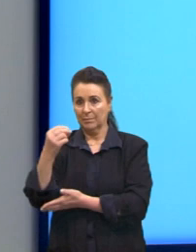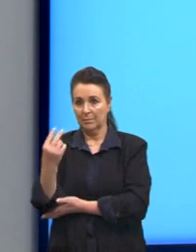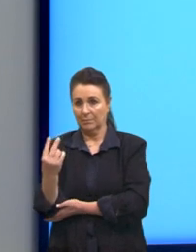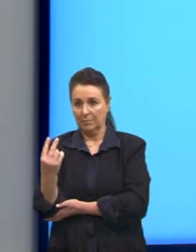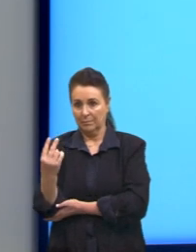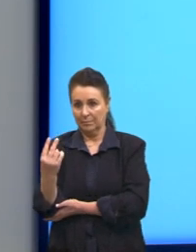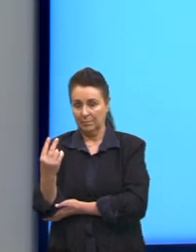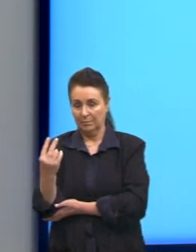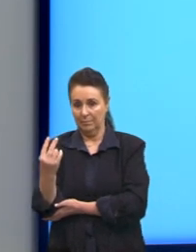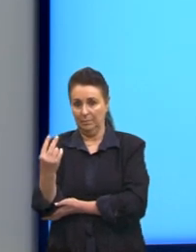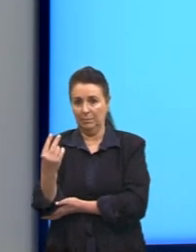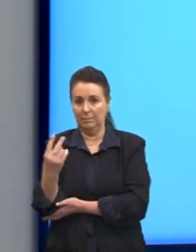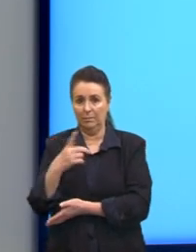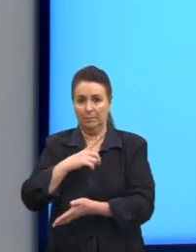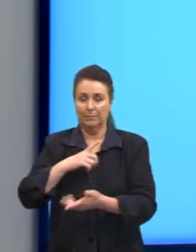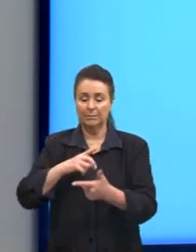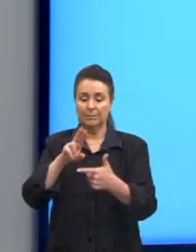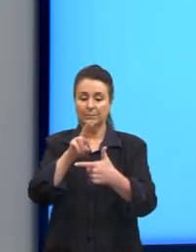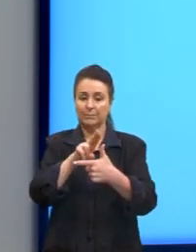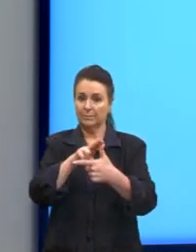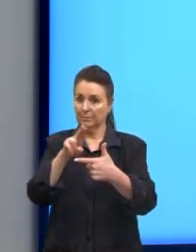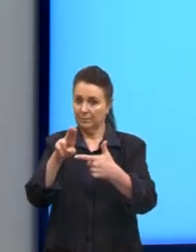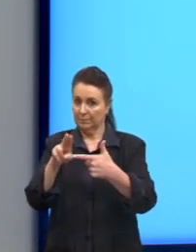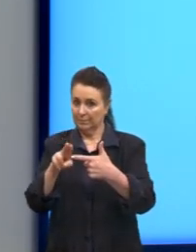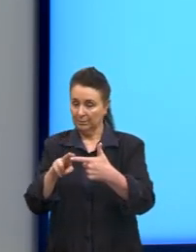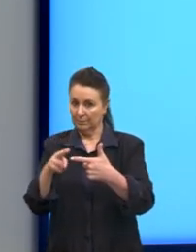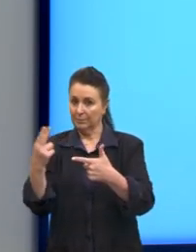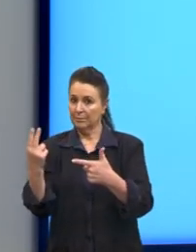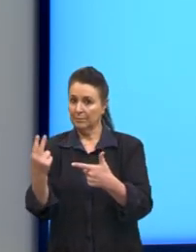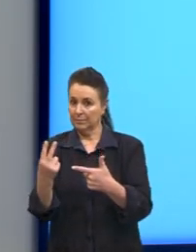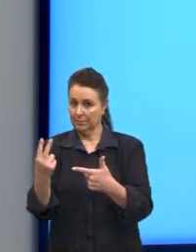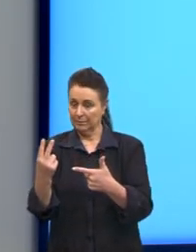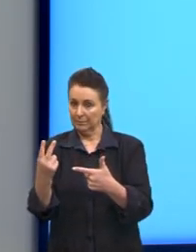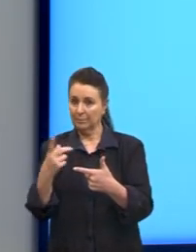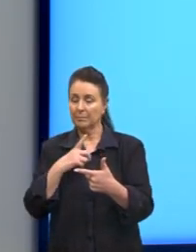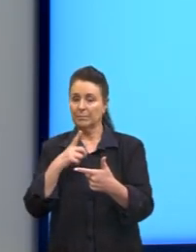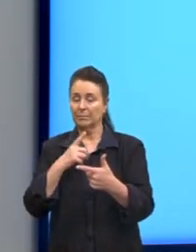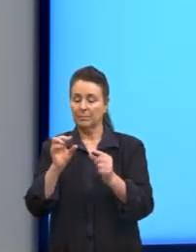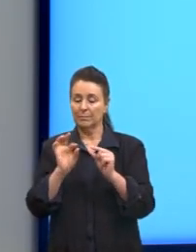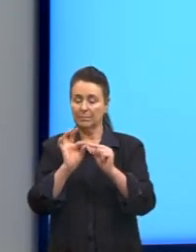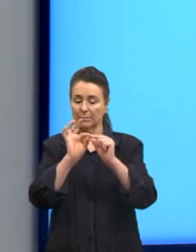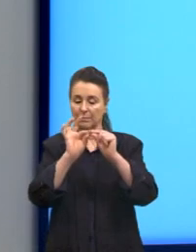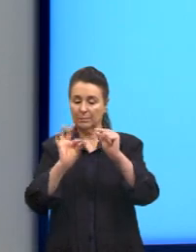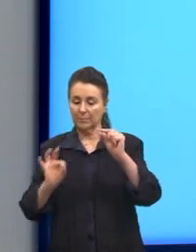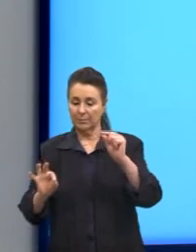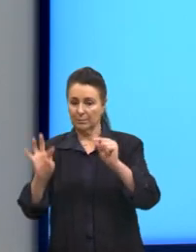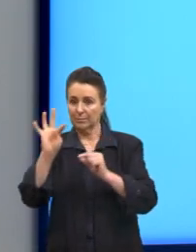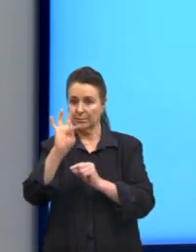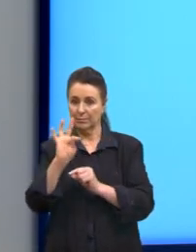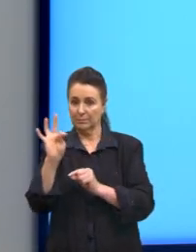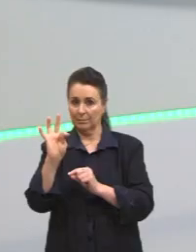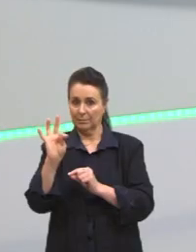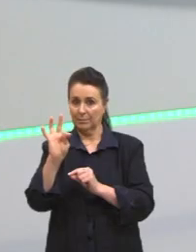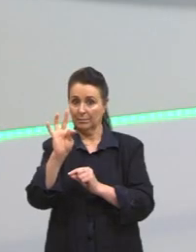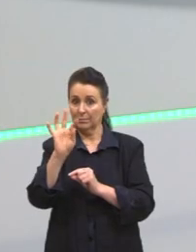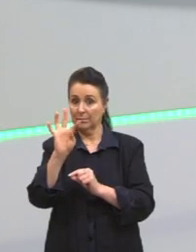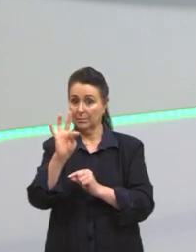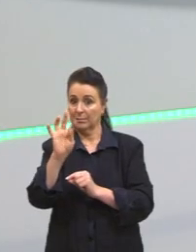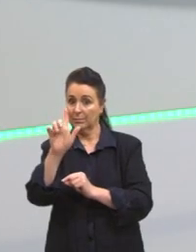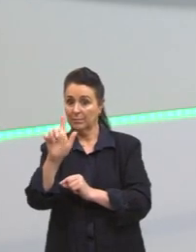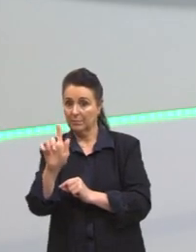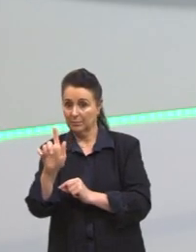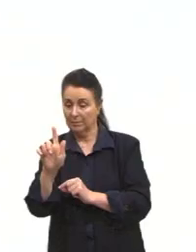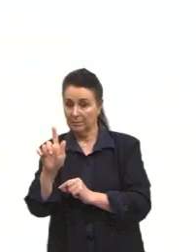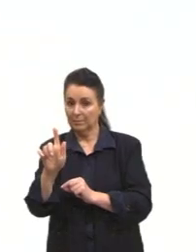Elas são tangentes entre si. E também tem ali uma reta T, que é tangente às duas